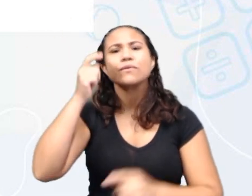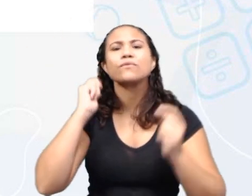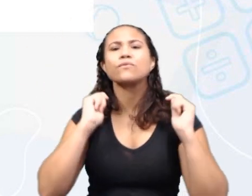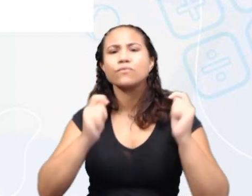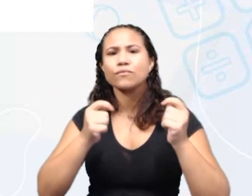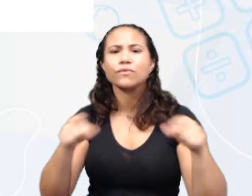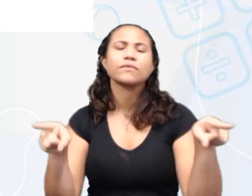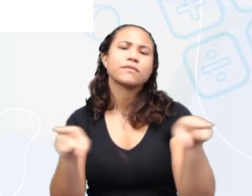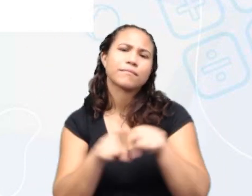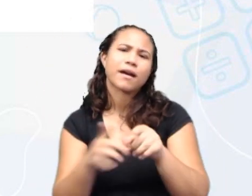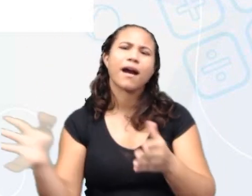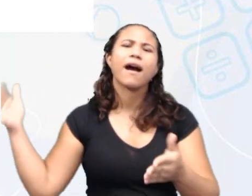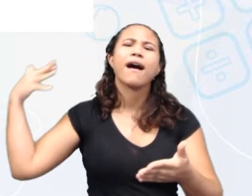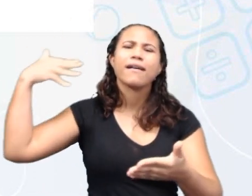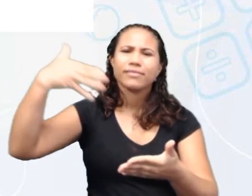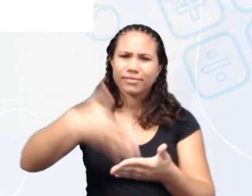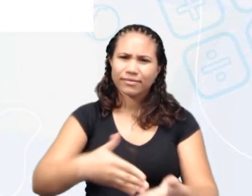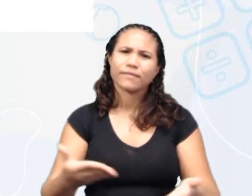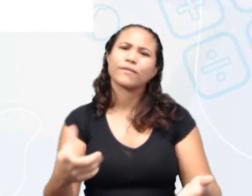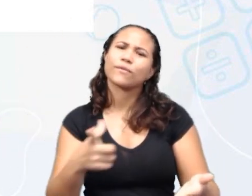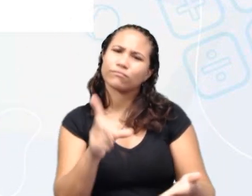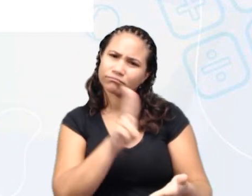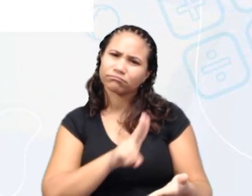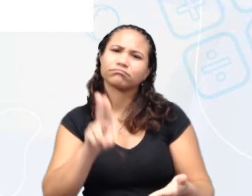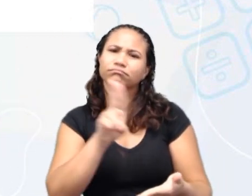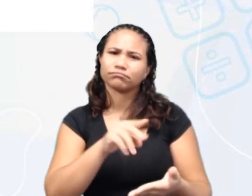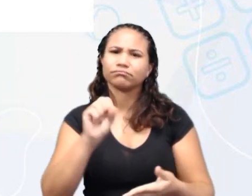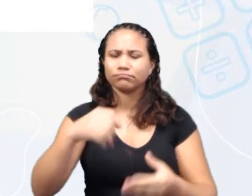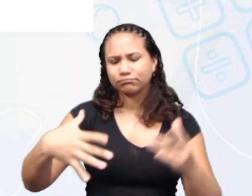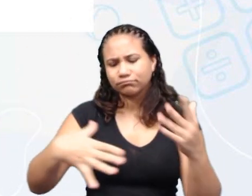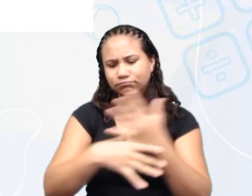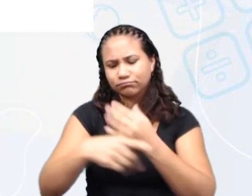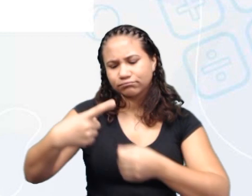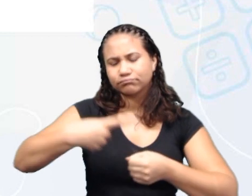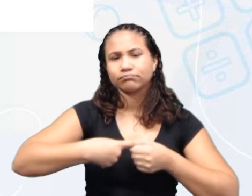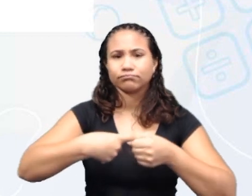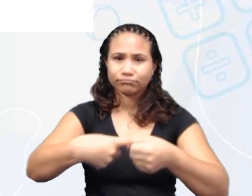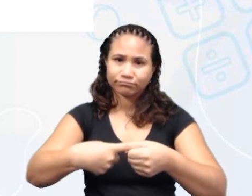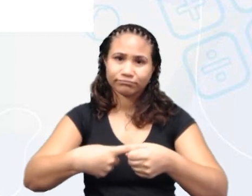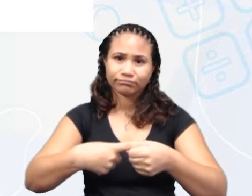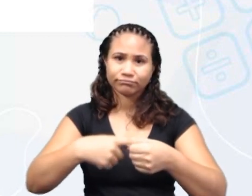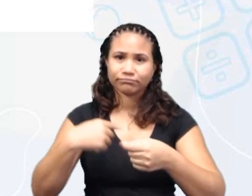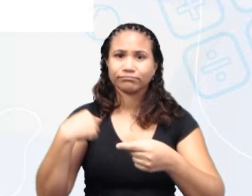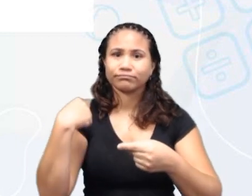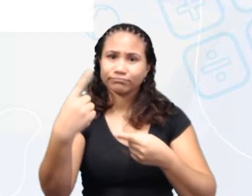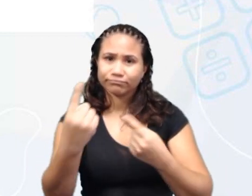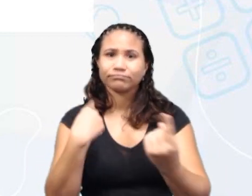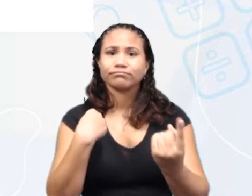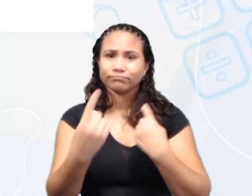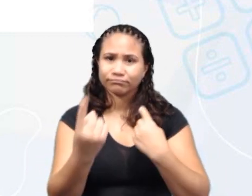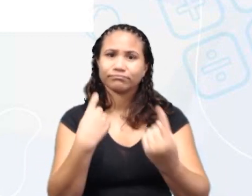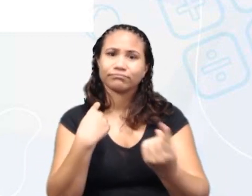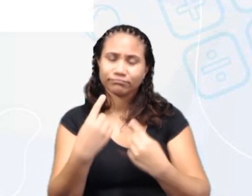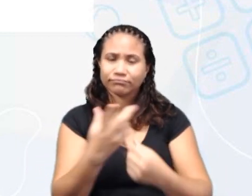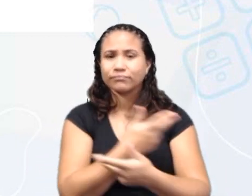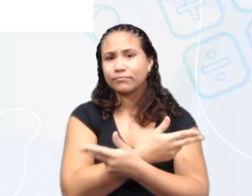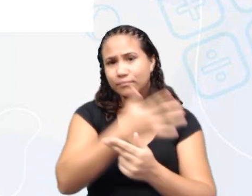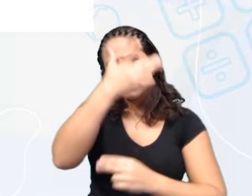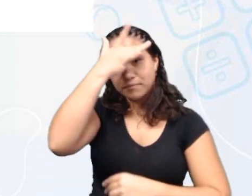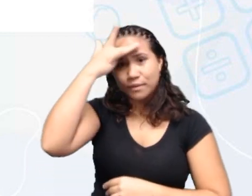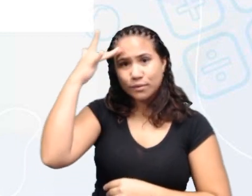que até os dias de hoje ainda é muito utilizado em cidades do interior para transportar carga e pessoas.